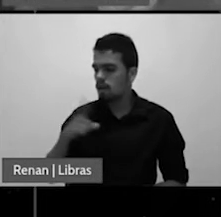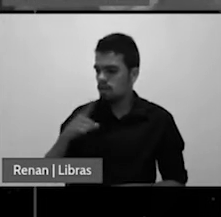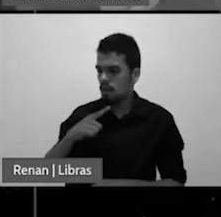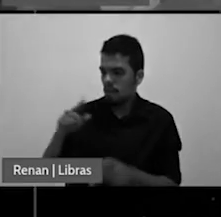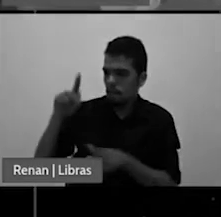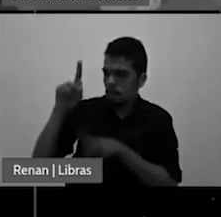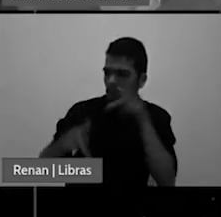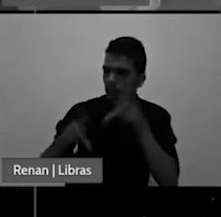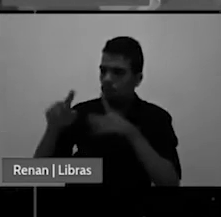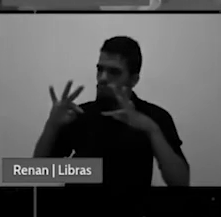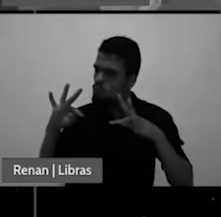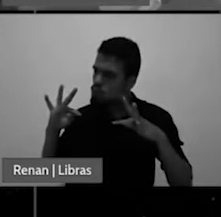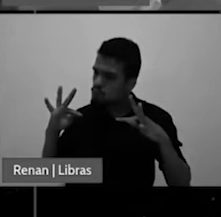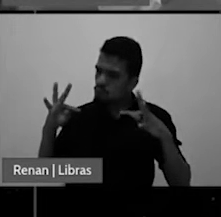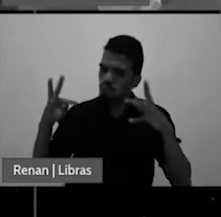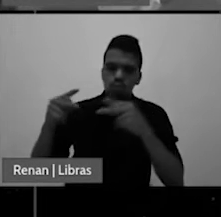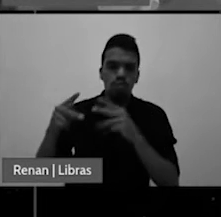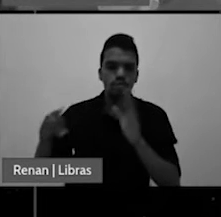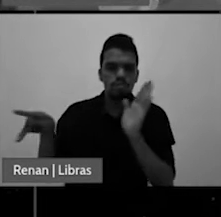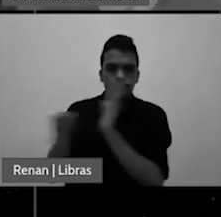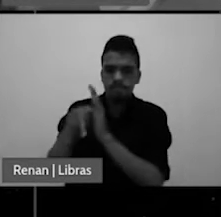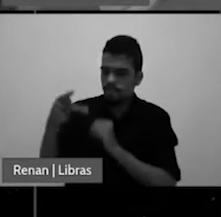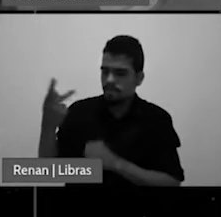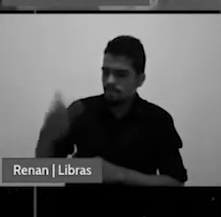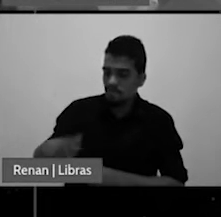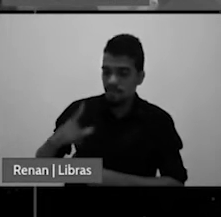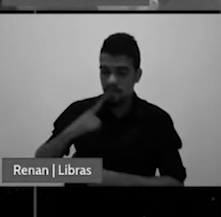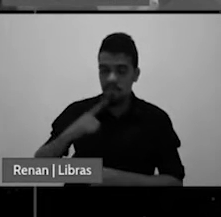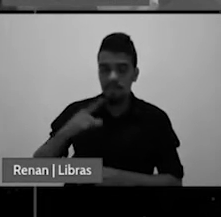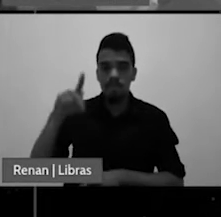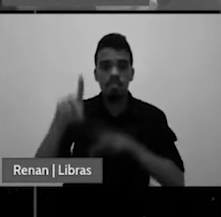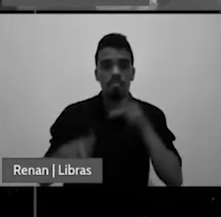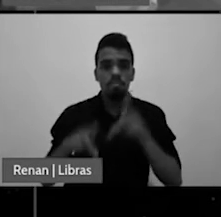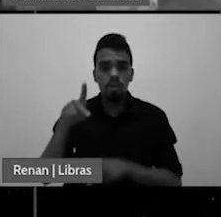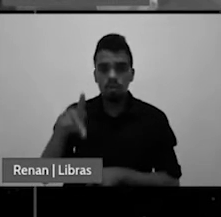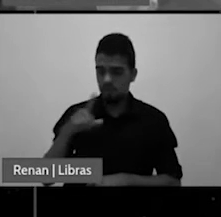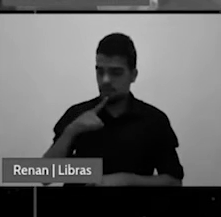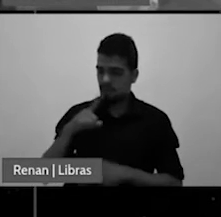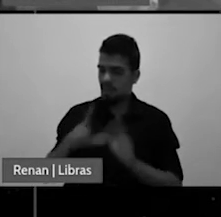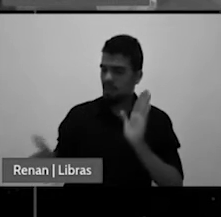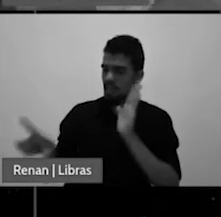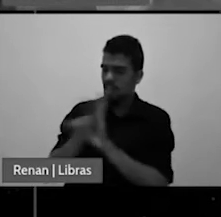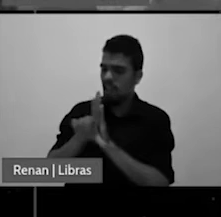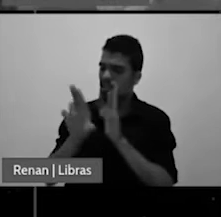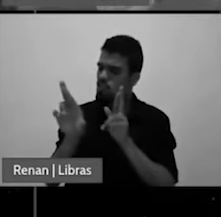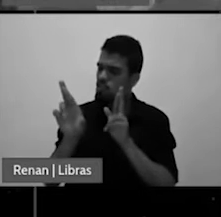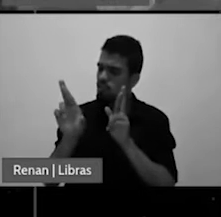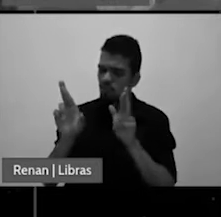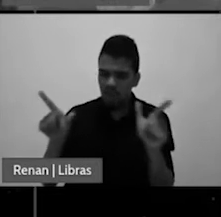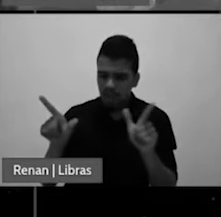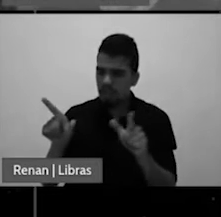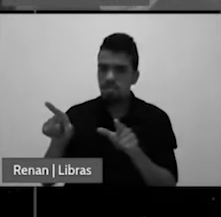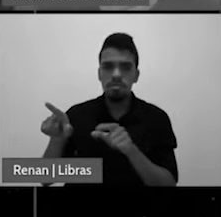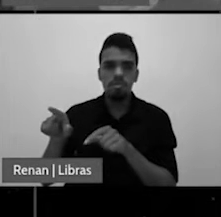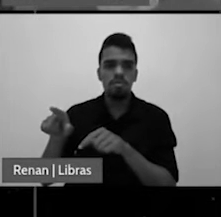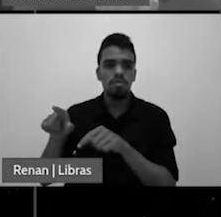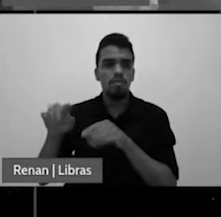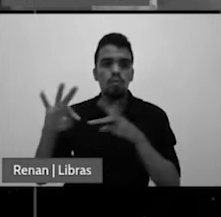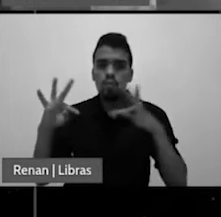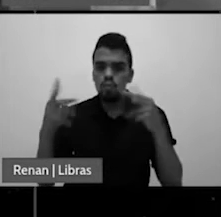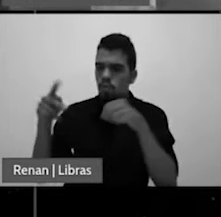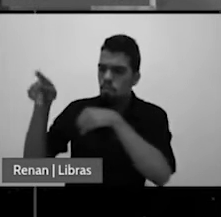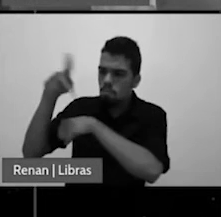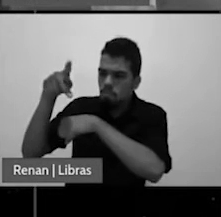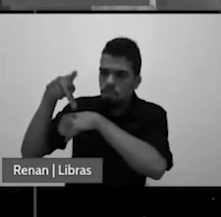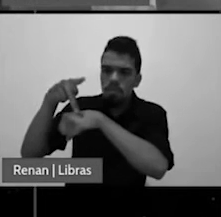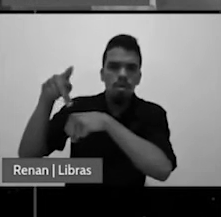províncias do teu reino, um povo cujas leis são diferentes das leis de todos os povos. e que não cumpre